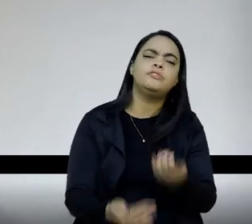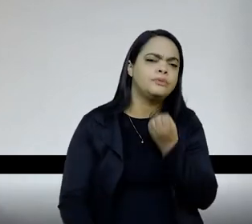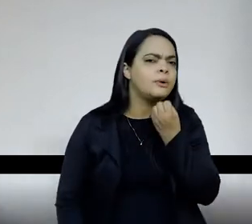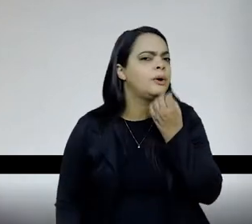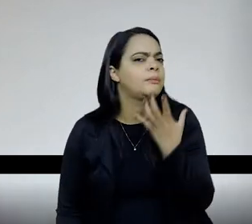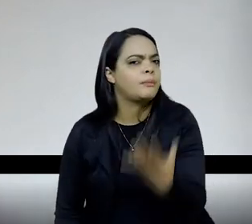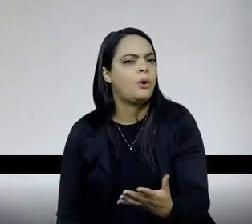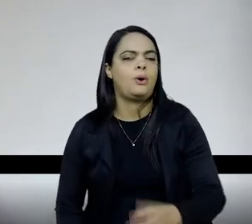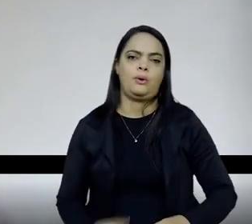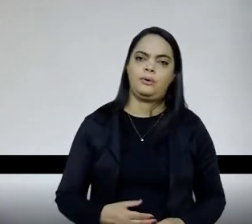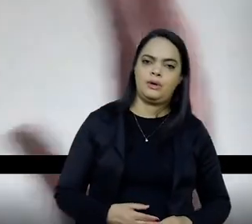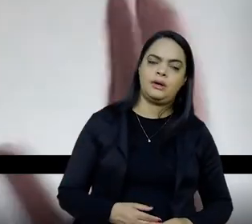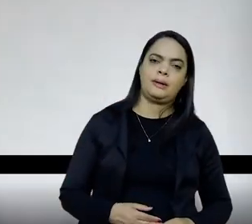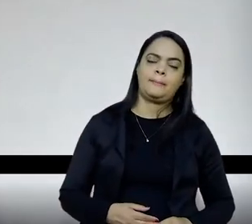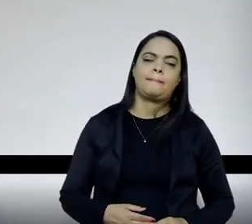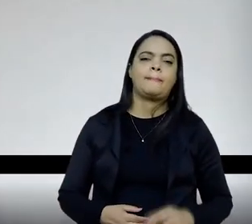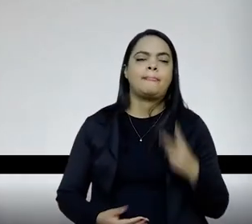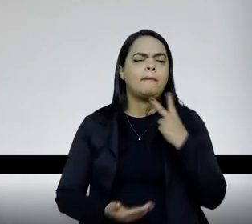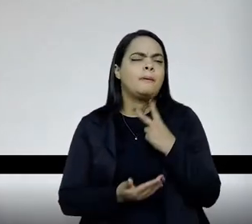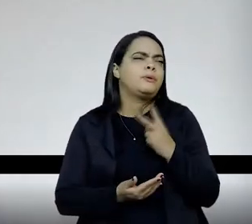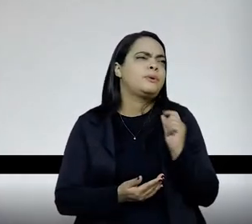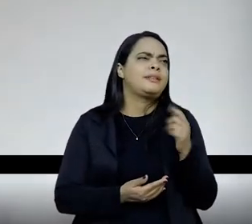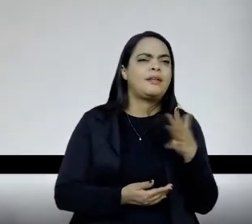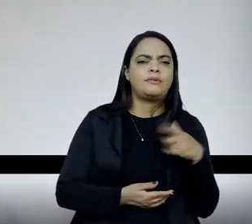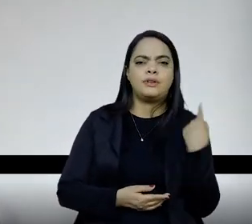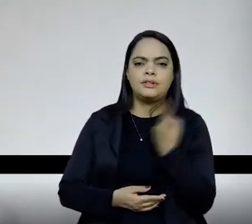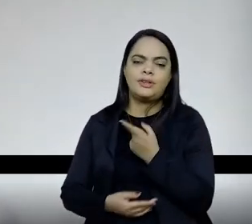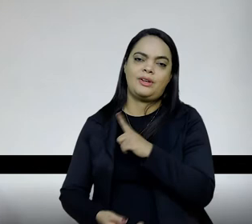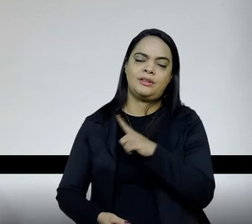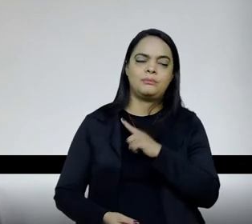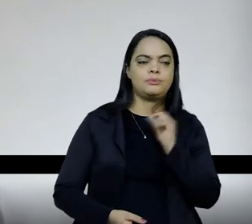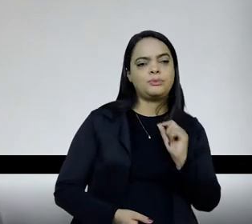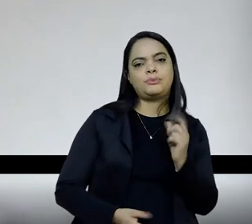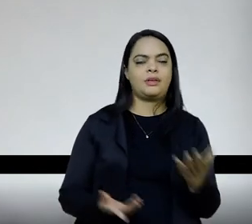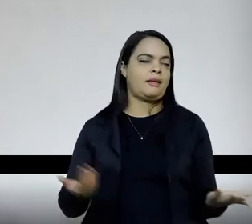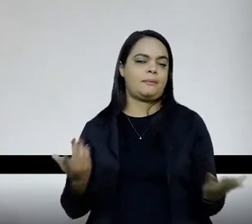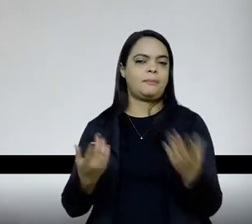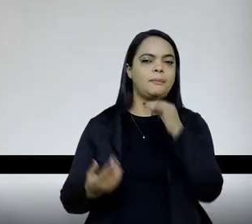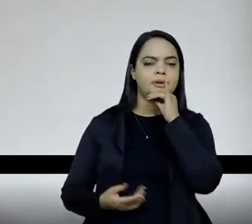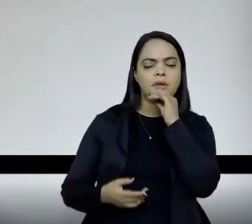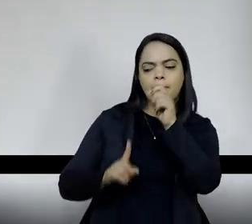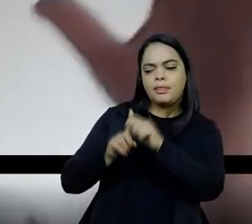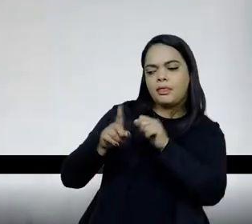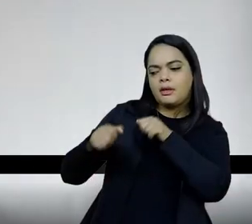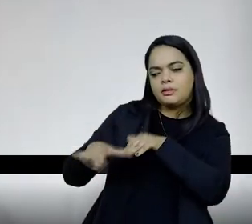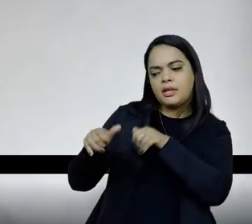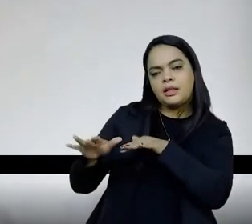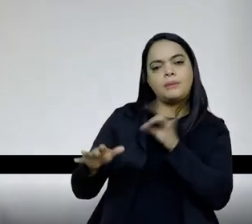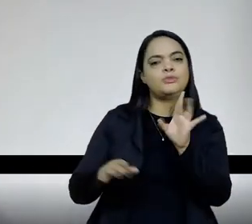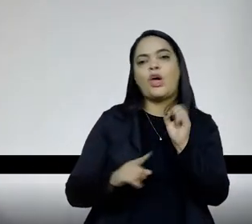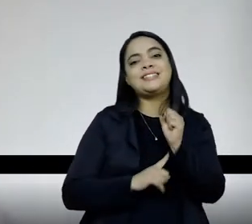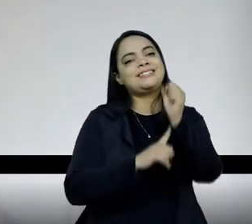diluir o lançamento, ainda que a gente tenha um ato simbólico, digamos assim, em setembro, de tirar,